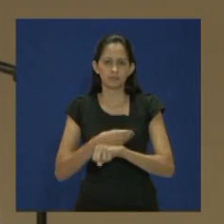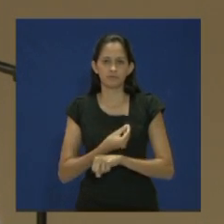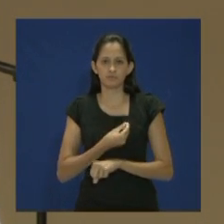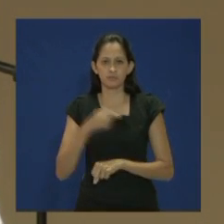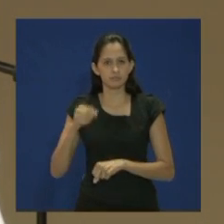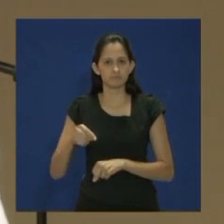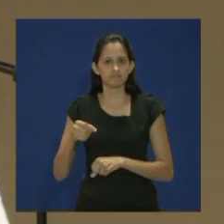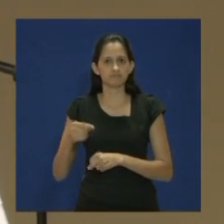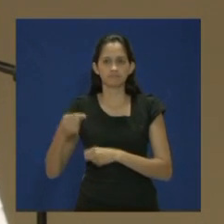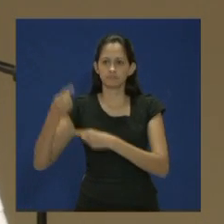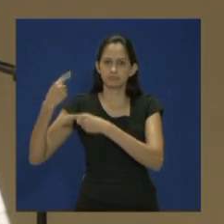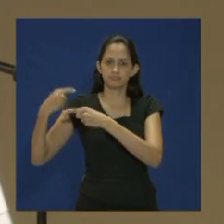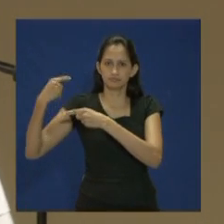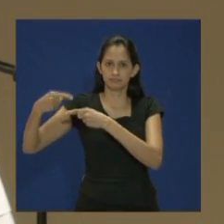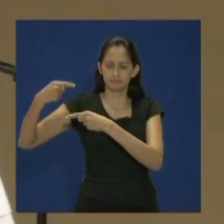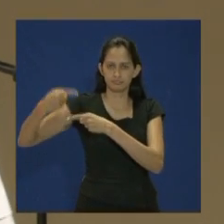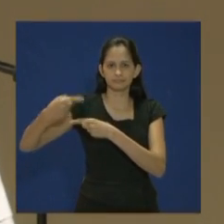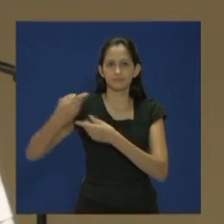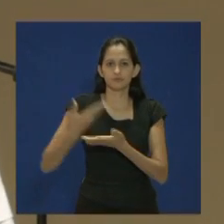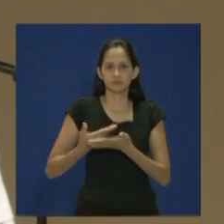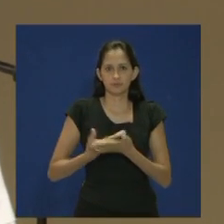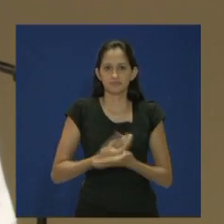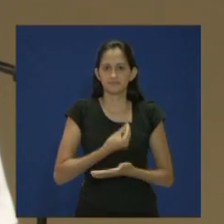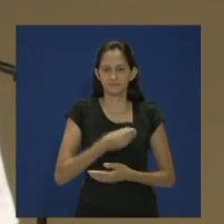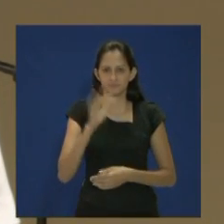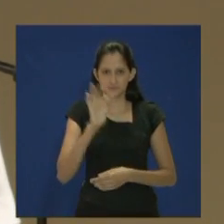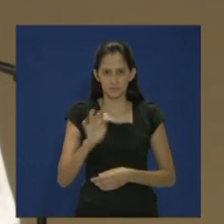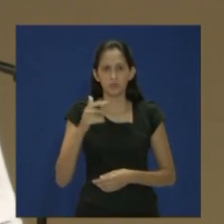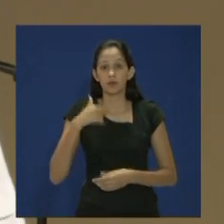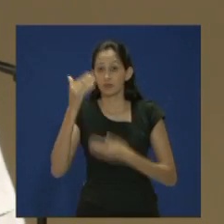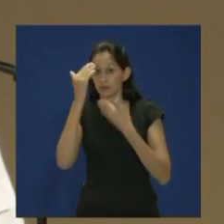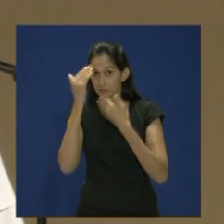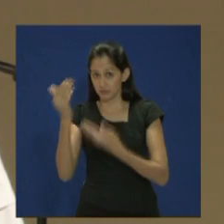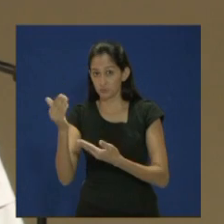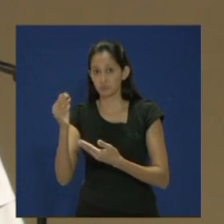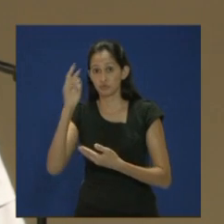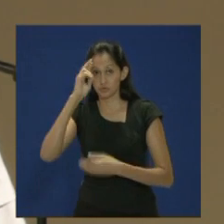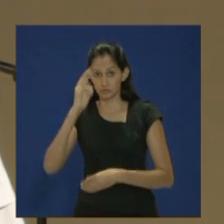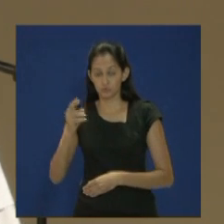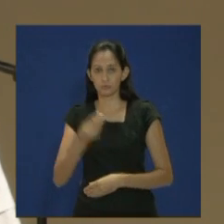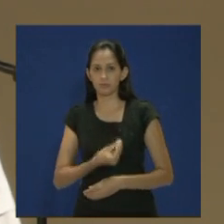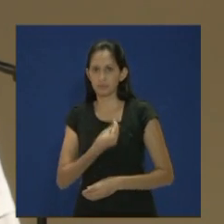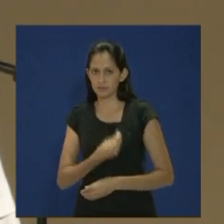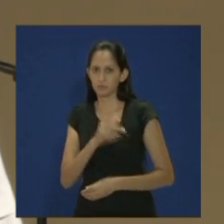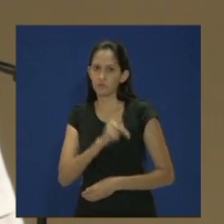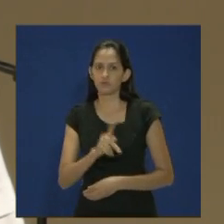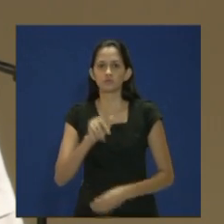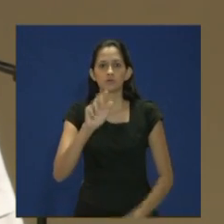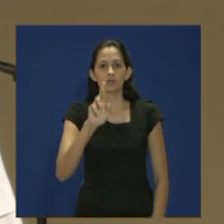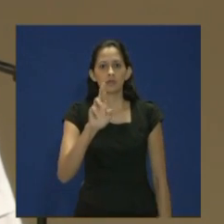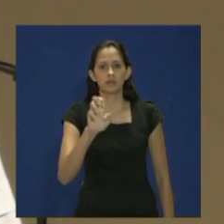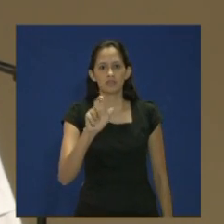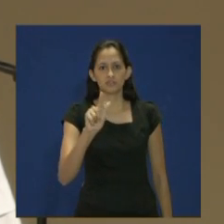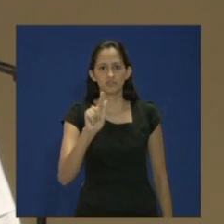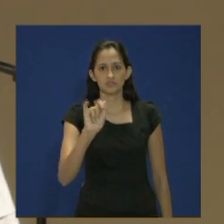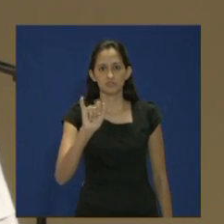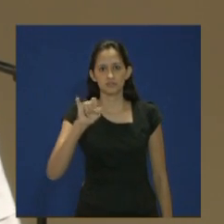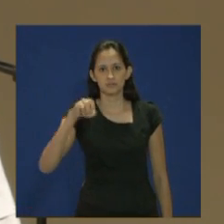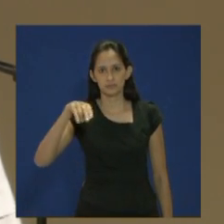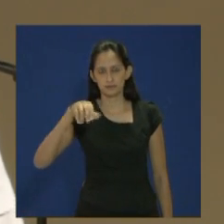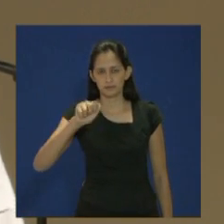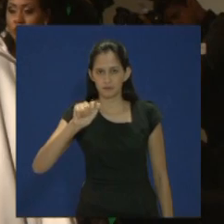universidade. Por isso, um agradecimento muito especial aos diretores aqui presentes, professor Reginaldo, diretor do ICB,